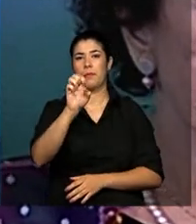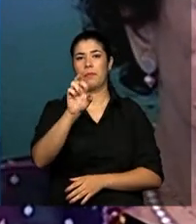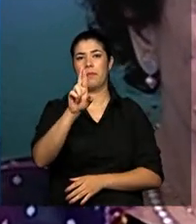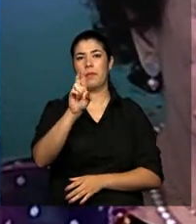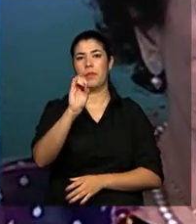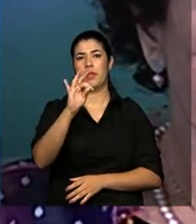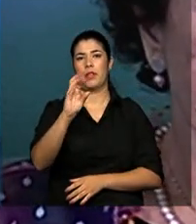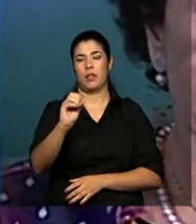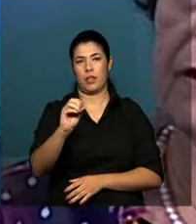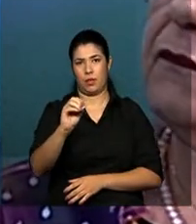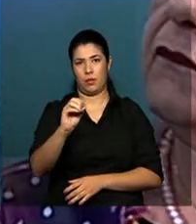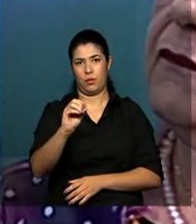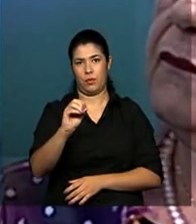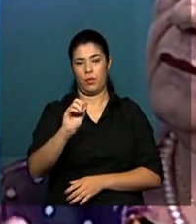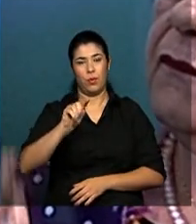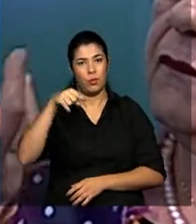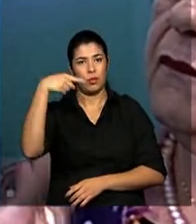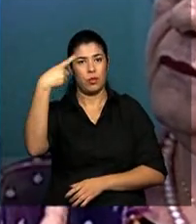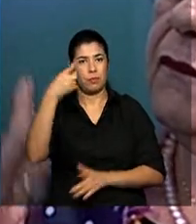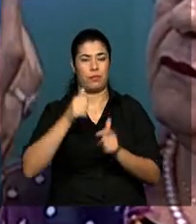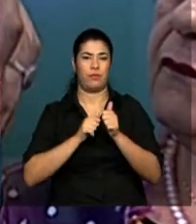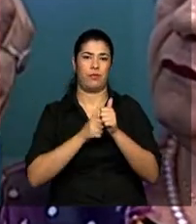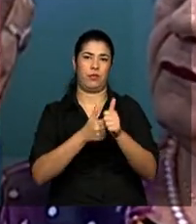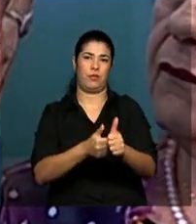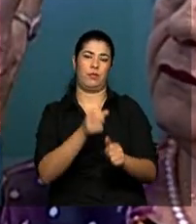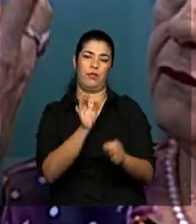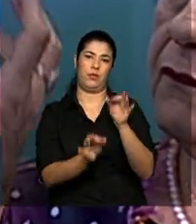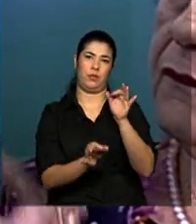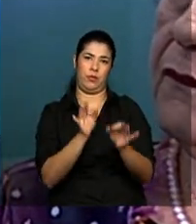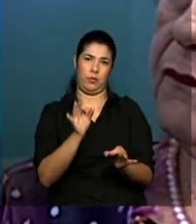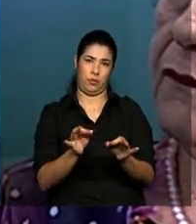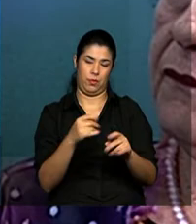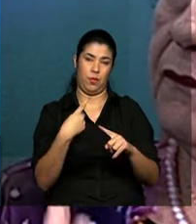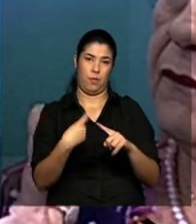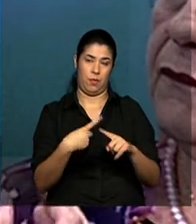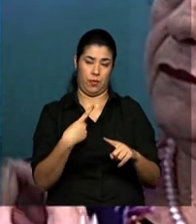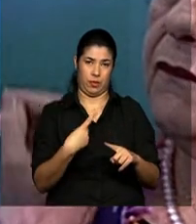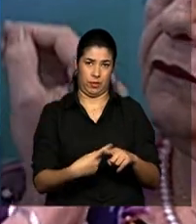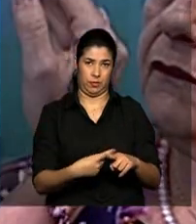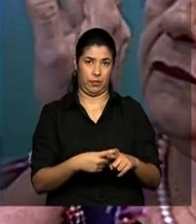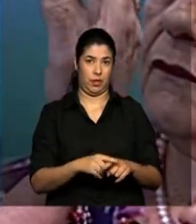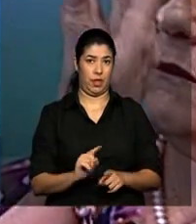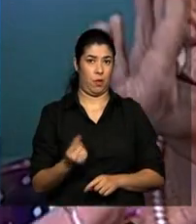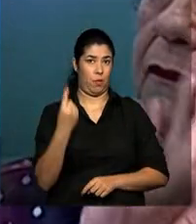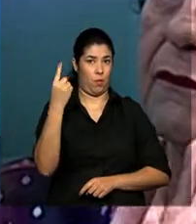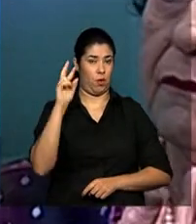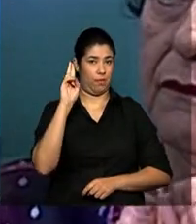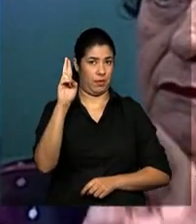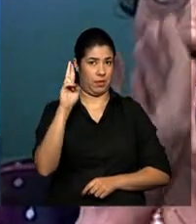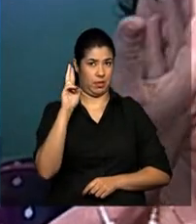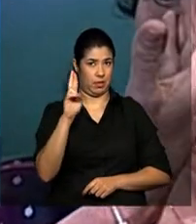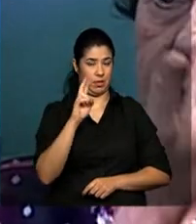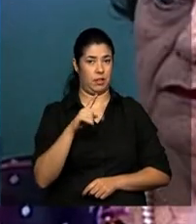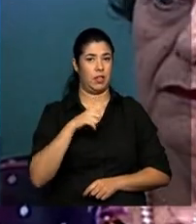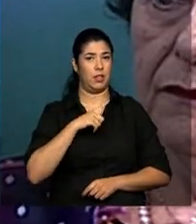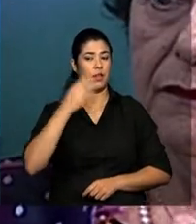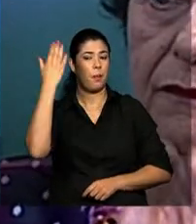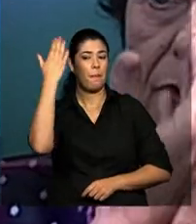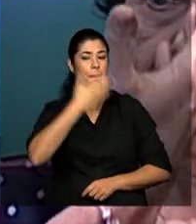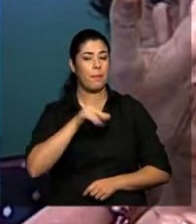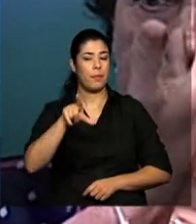judicial, já que teremos a figura de um perito analisando os vestígios